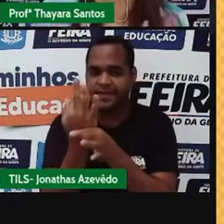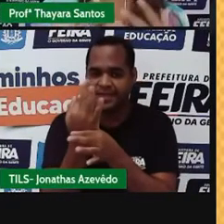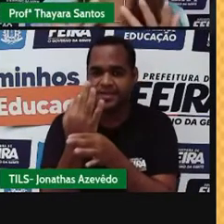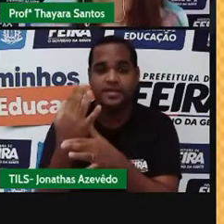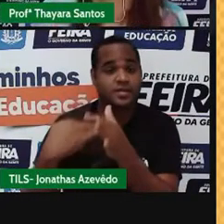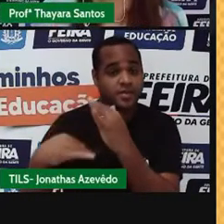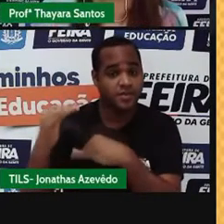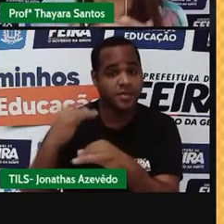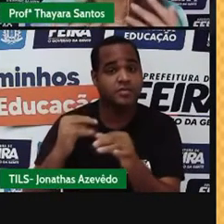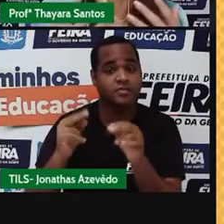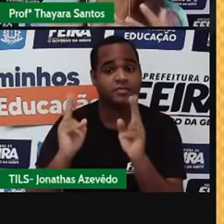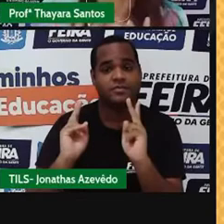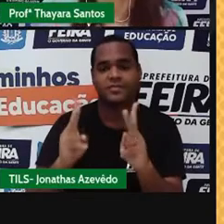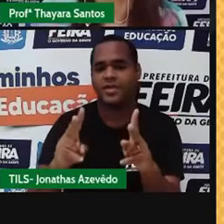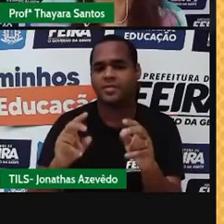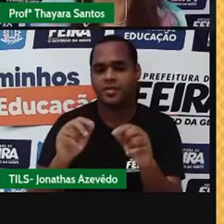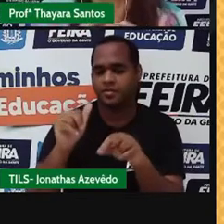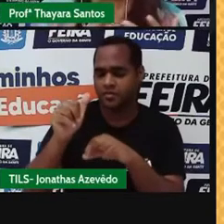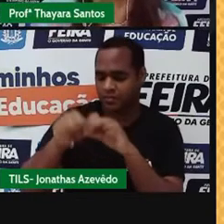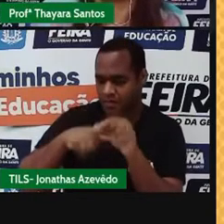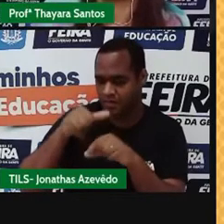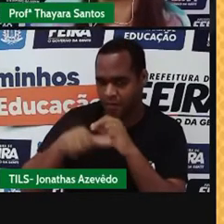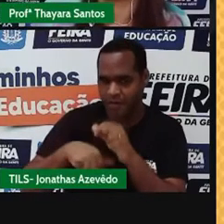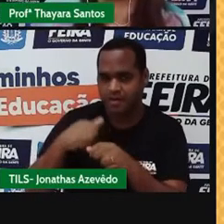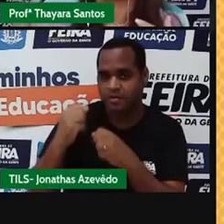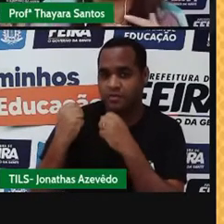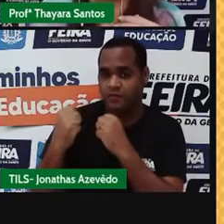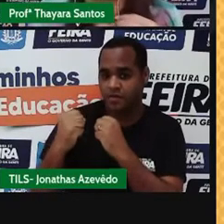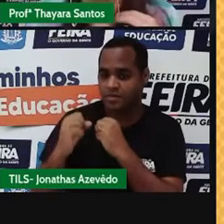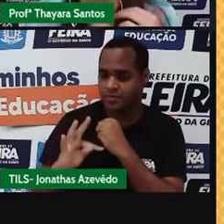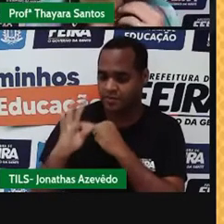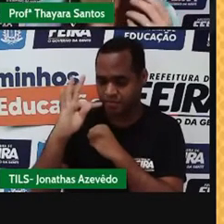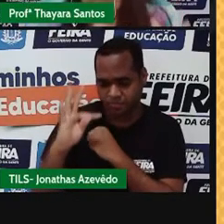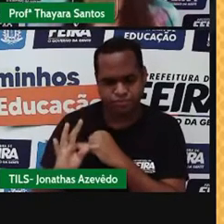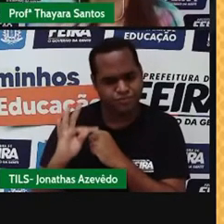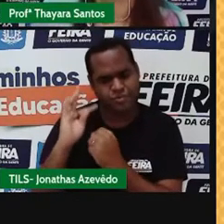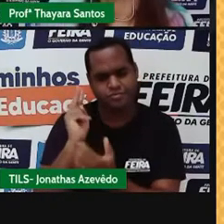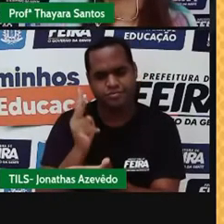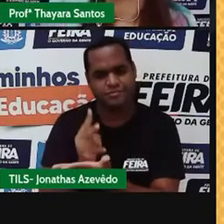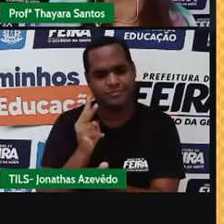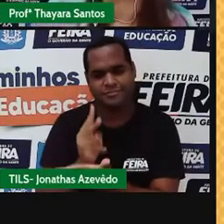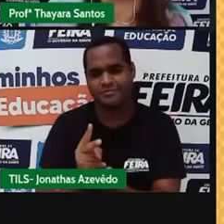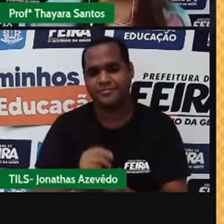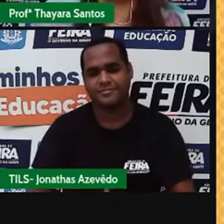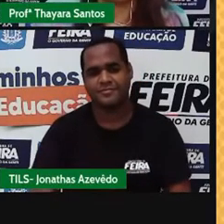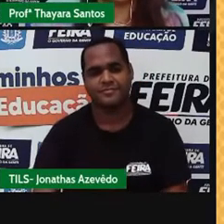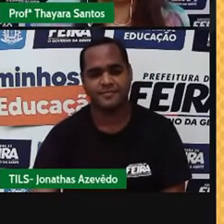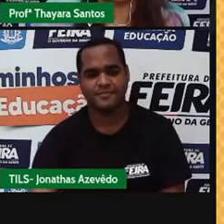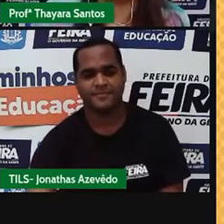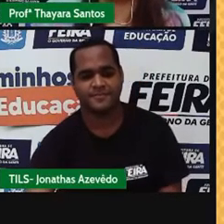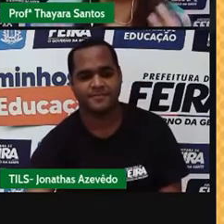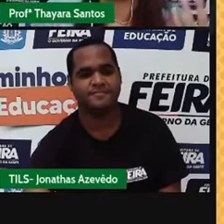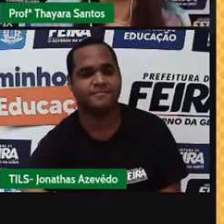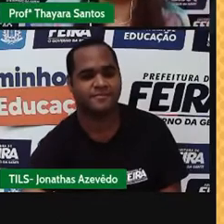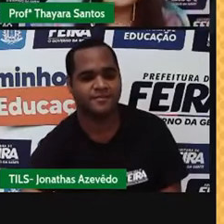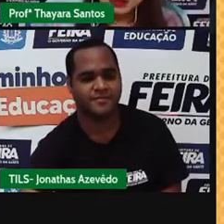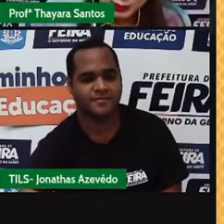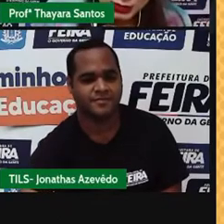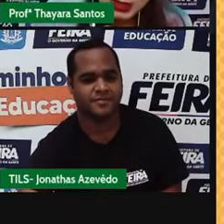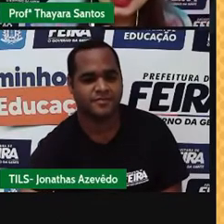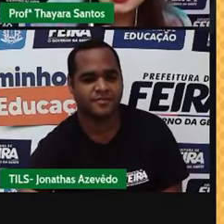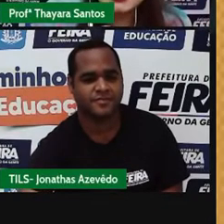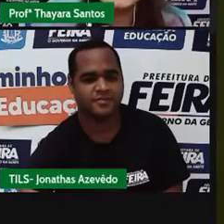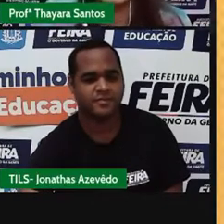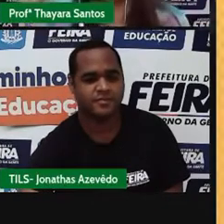e químicas constantes, elas não se alteram, essa pressão e a temperatura, que são propriedades químicas dessas